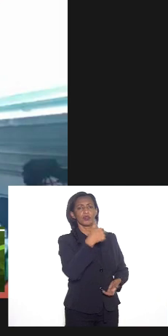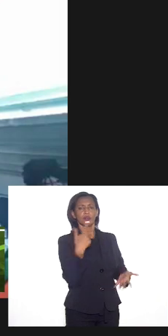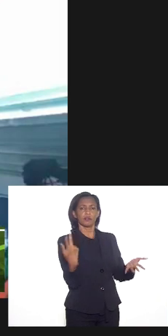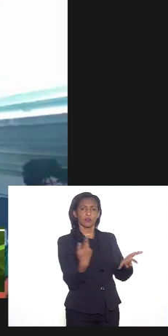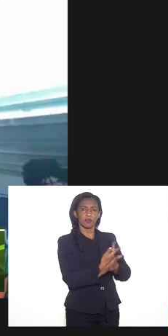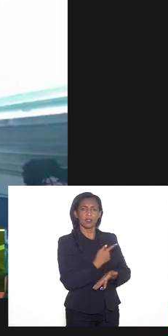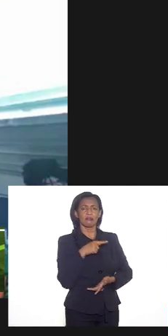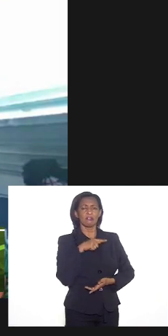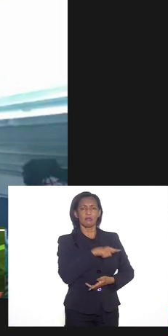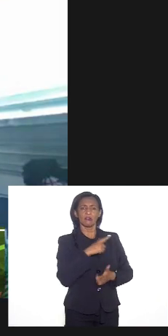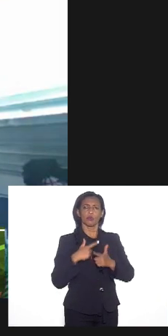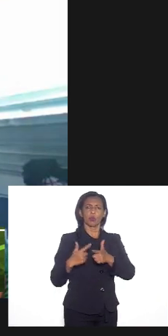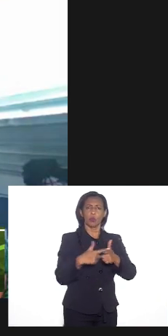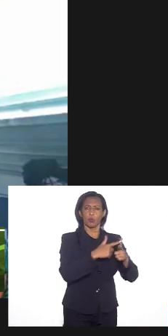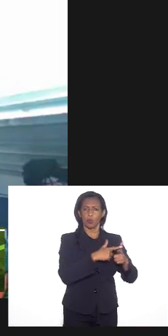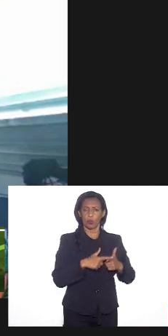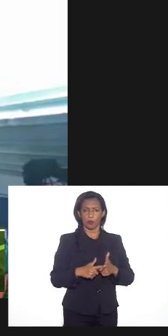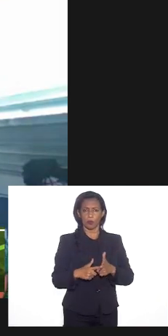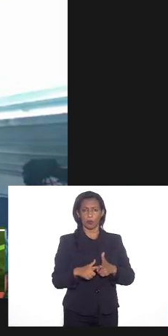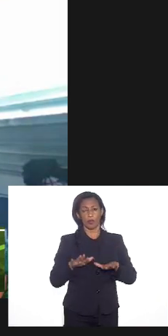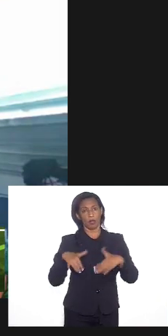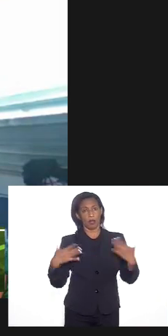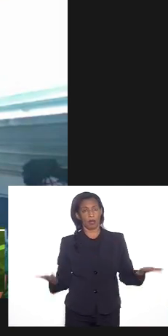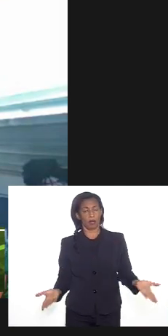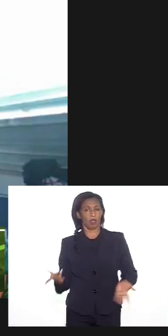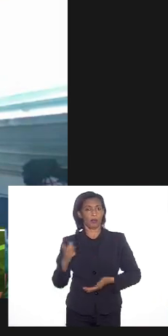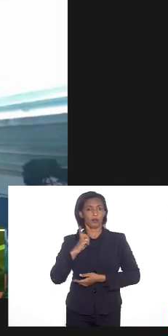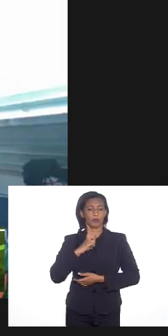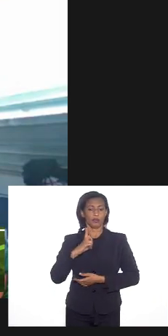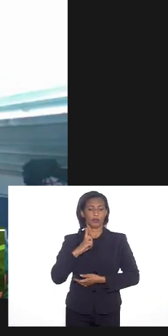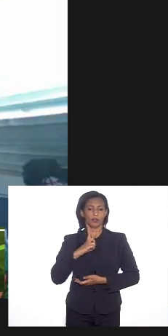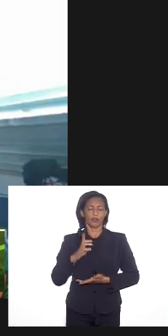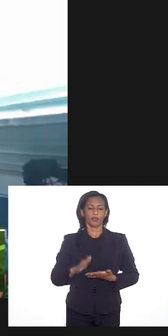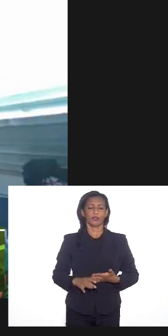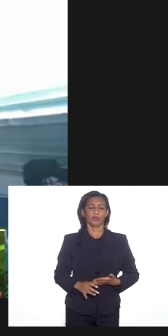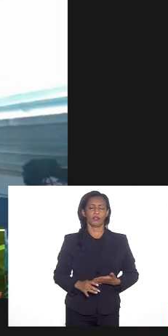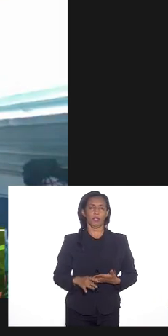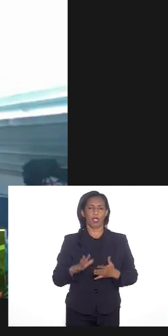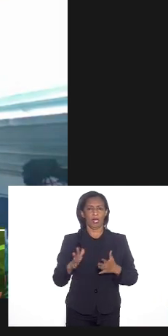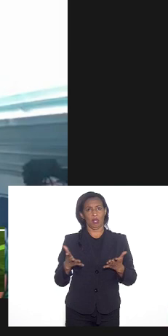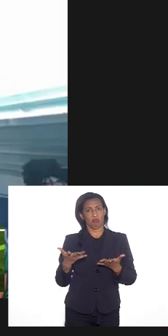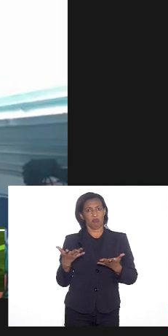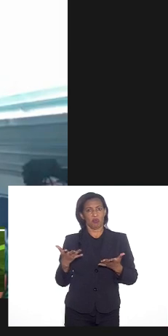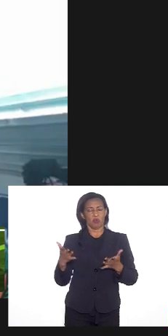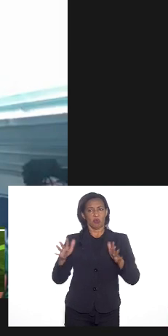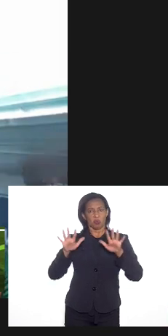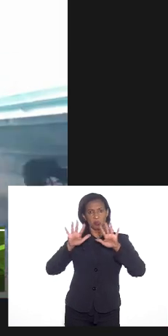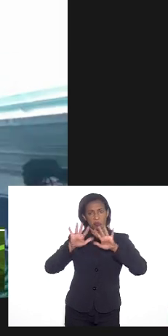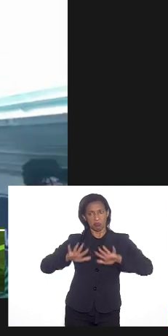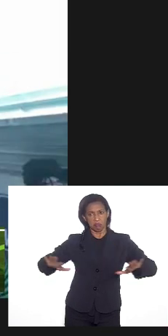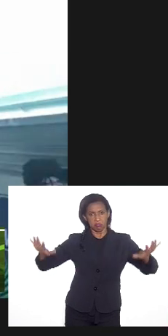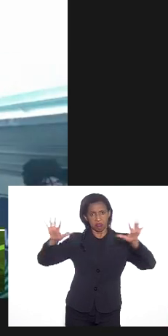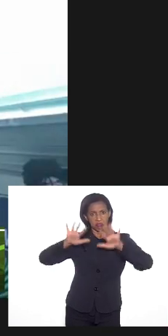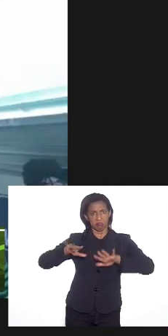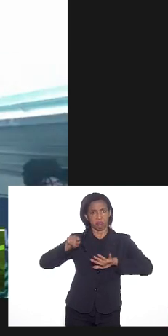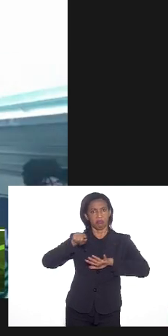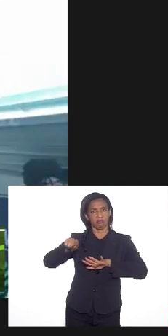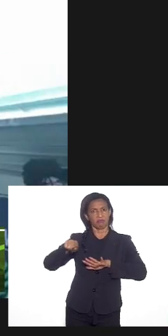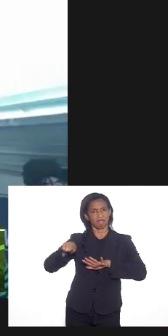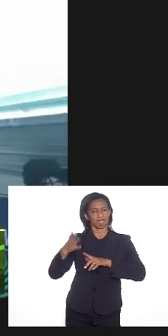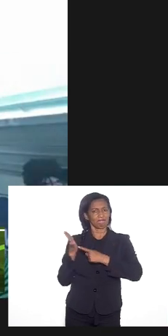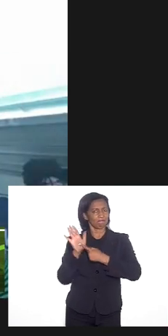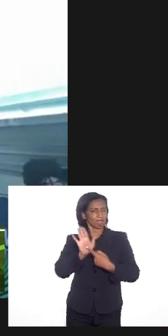desses casos né eu acho que claro a gente tem aqui um cenário e esse cenário